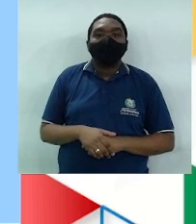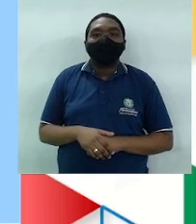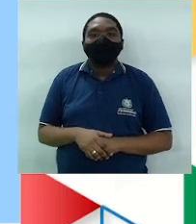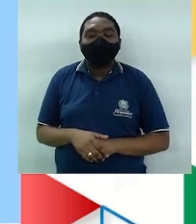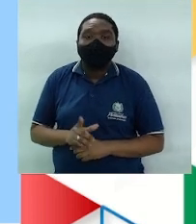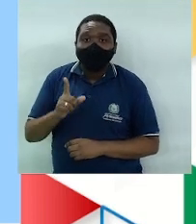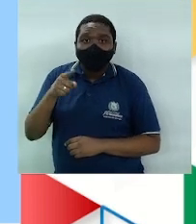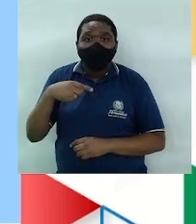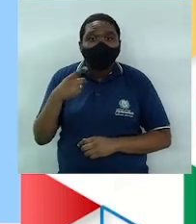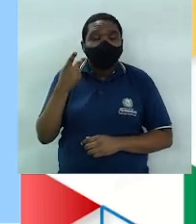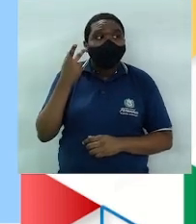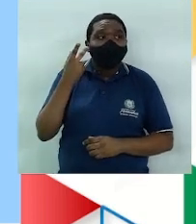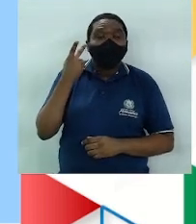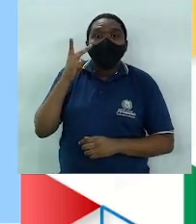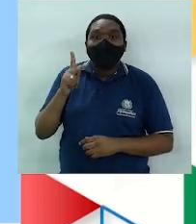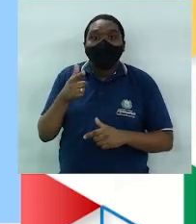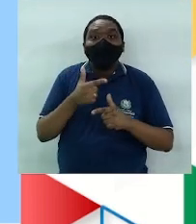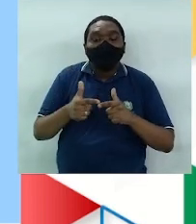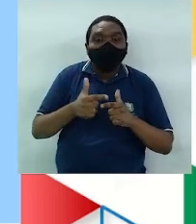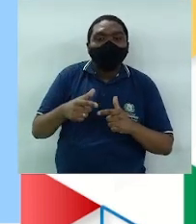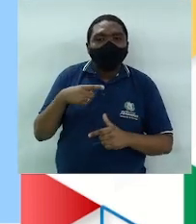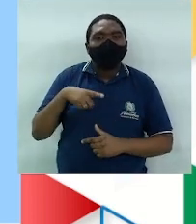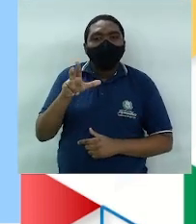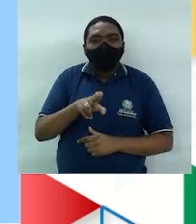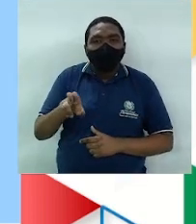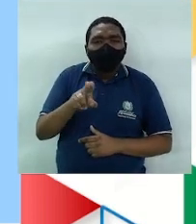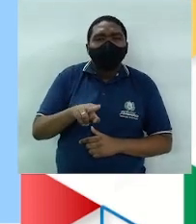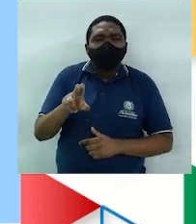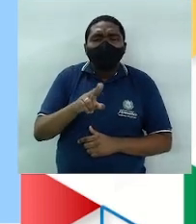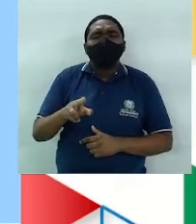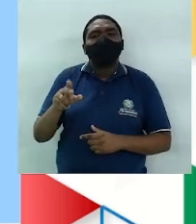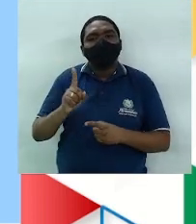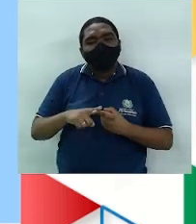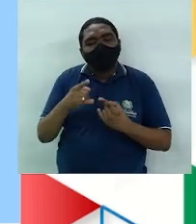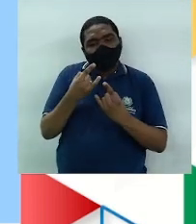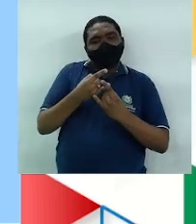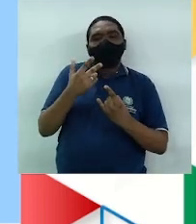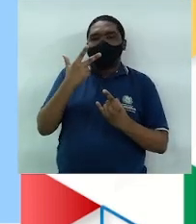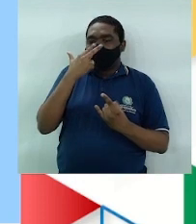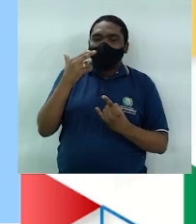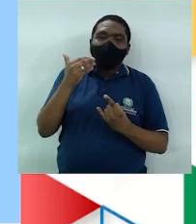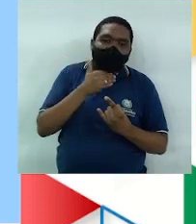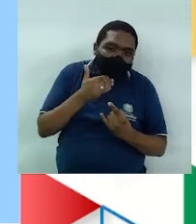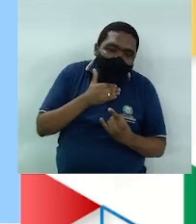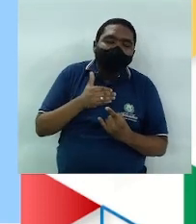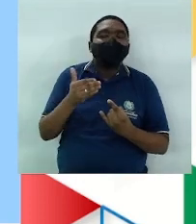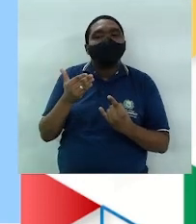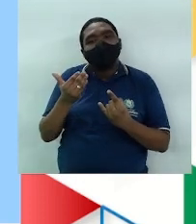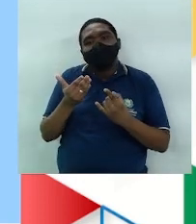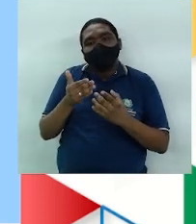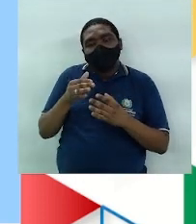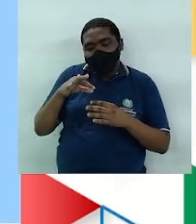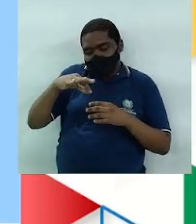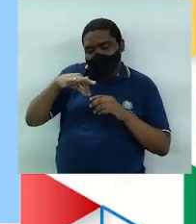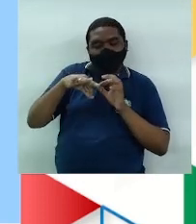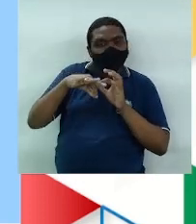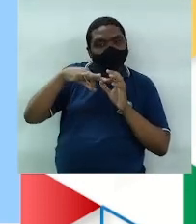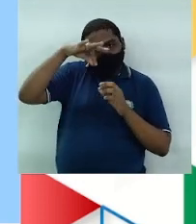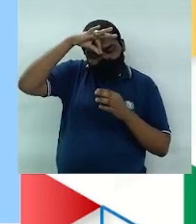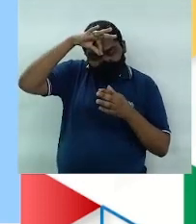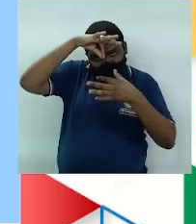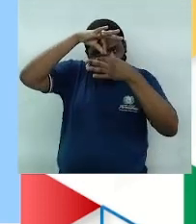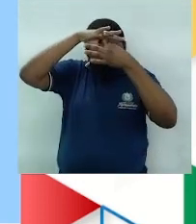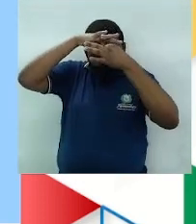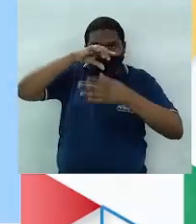recomendado para problemas com métodos de uso regular, falha no preservativo, expulsão do DIU, deslocamento do diafragma